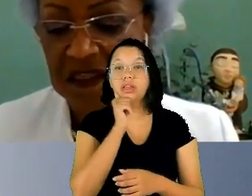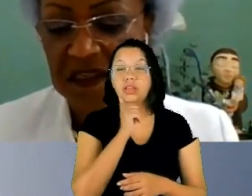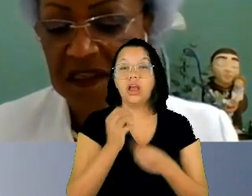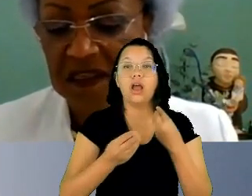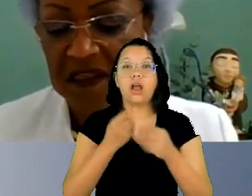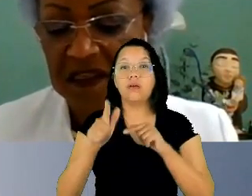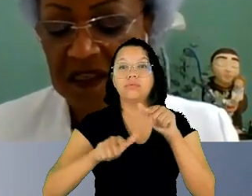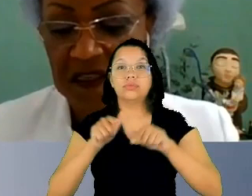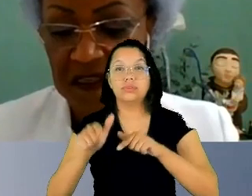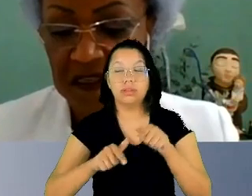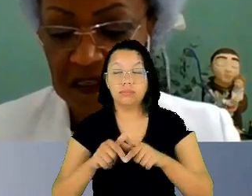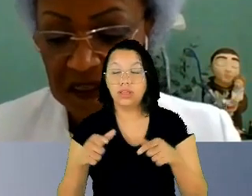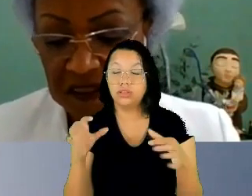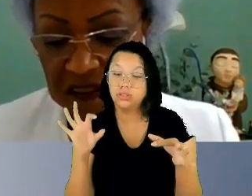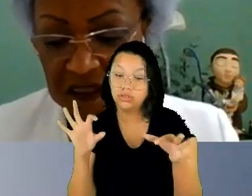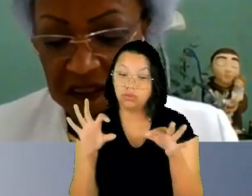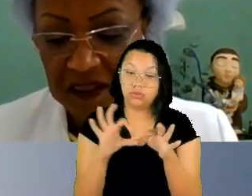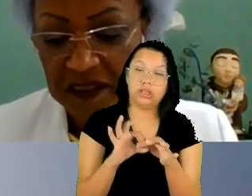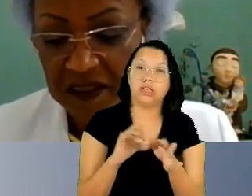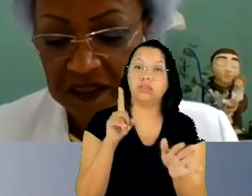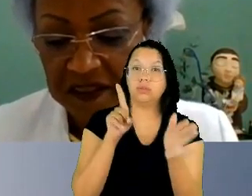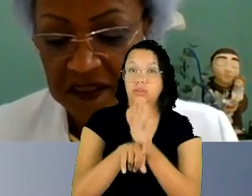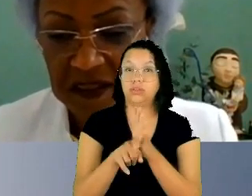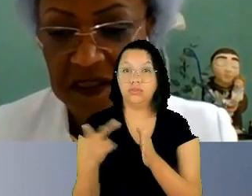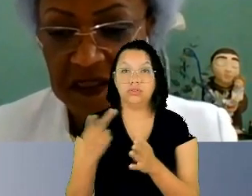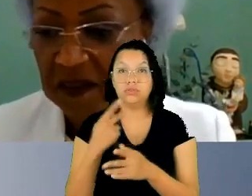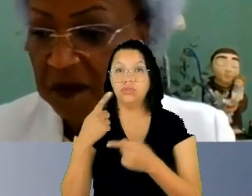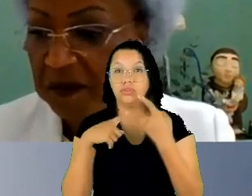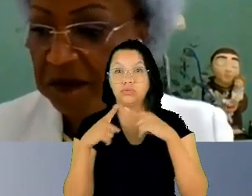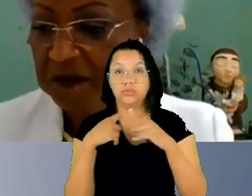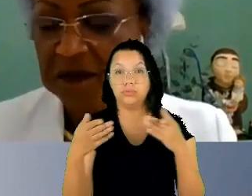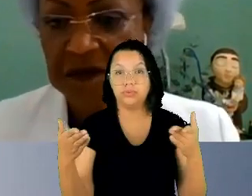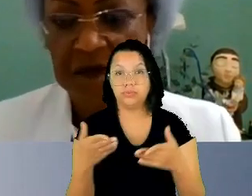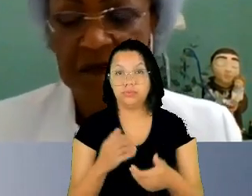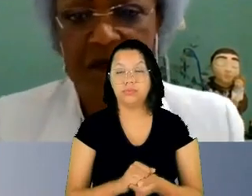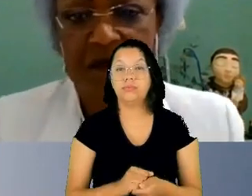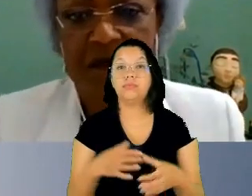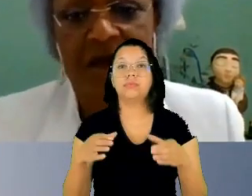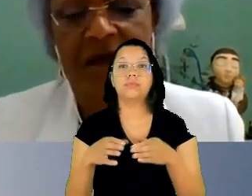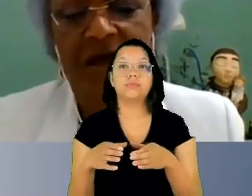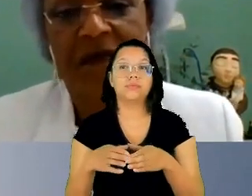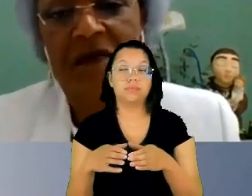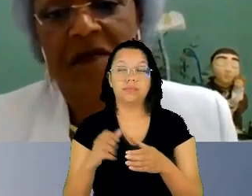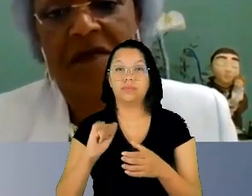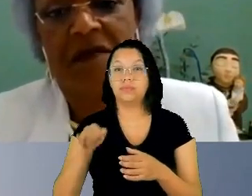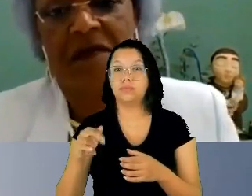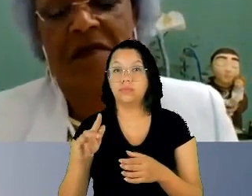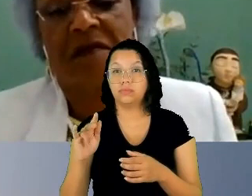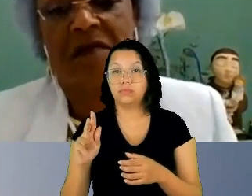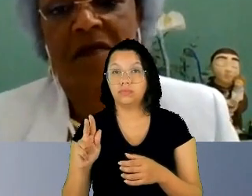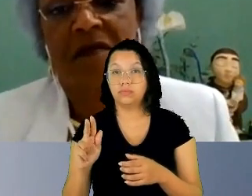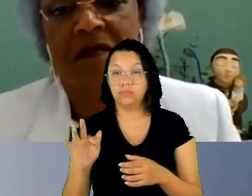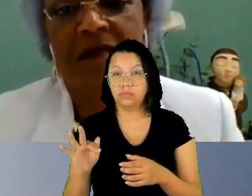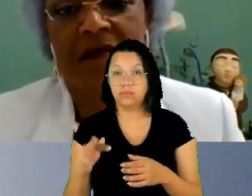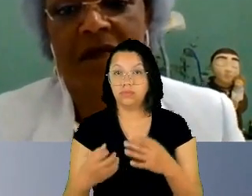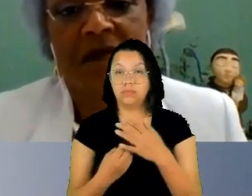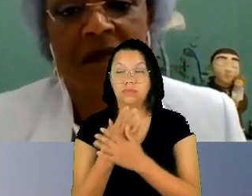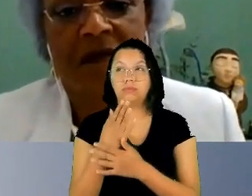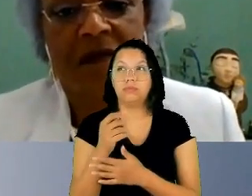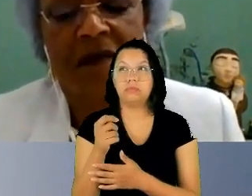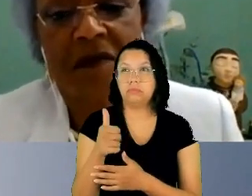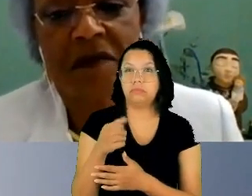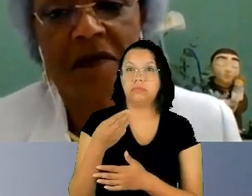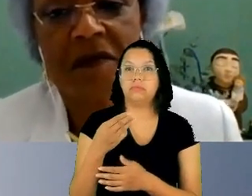questões que nós discutimos aqui. A Comissão Agilfimulheres é uma comissão formada há aproximadamente três anos por juízas e juízes